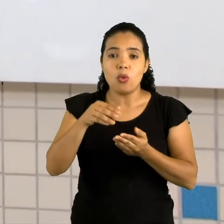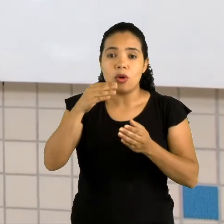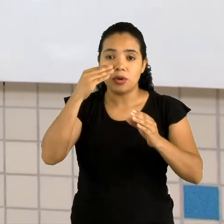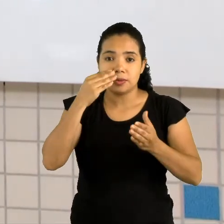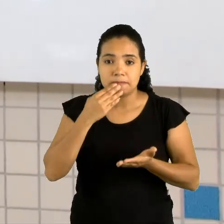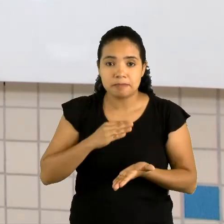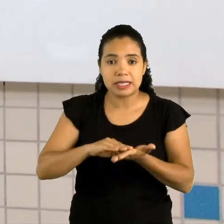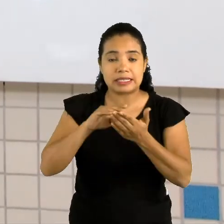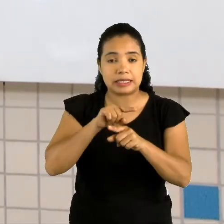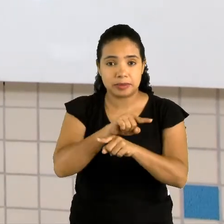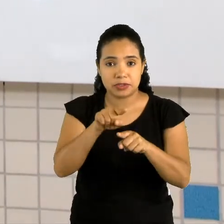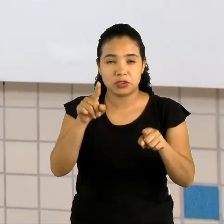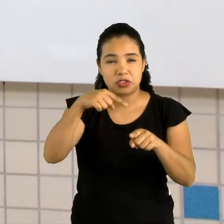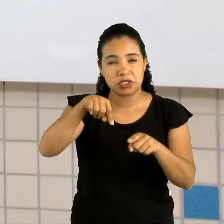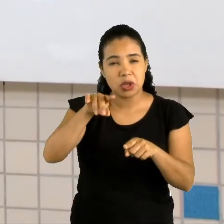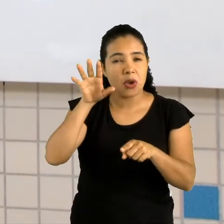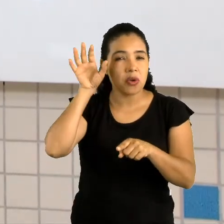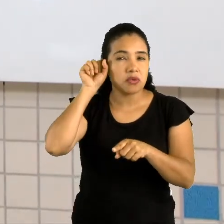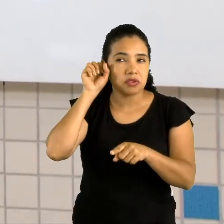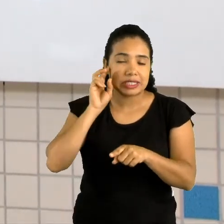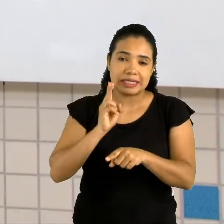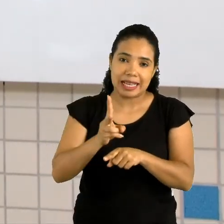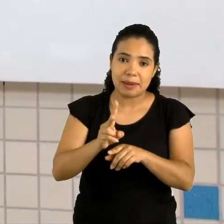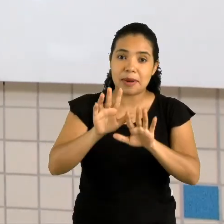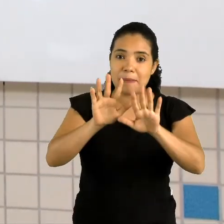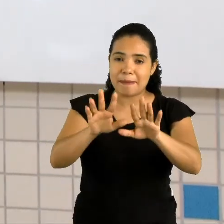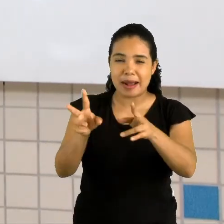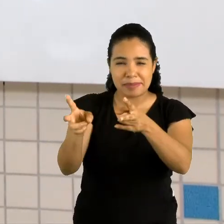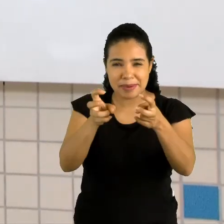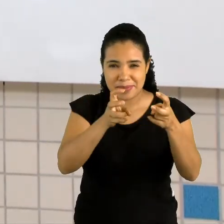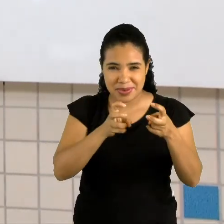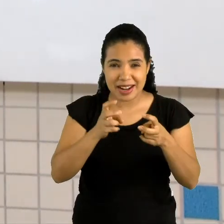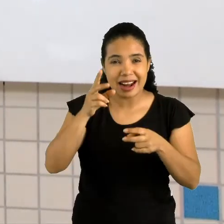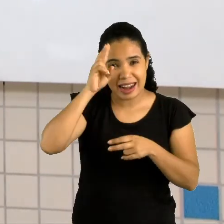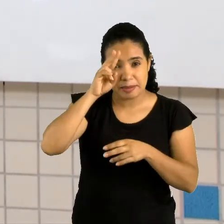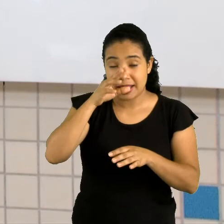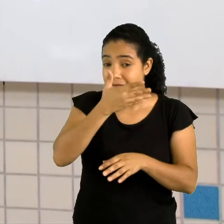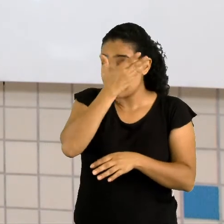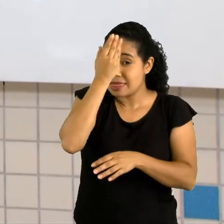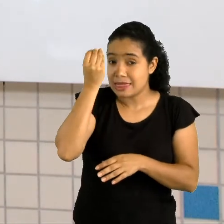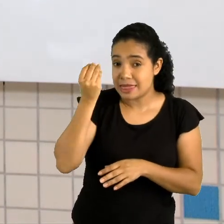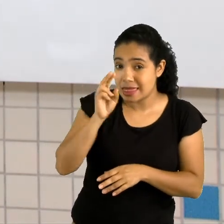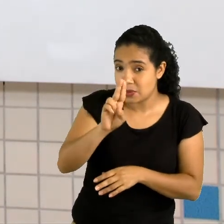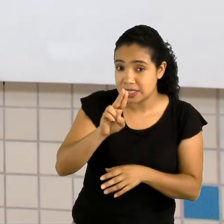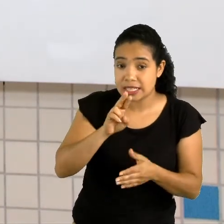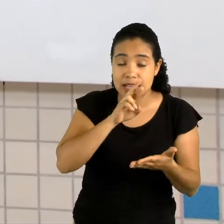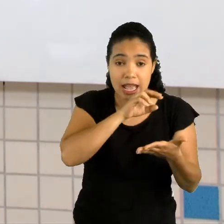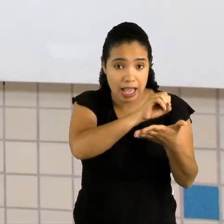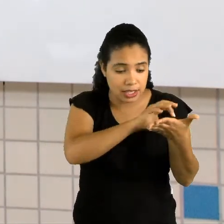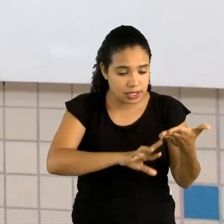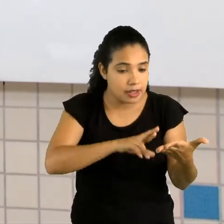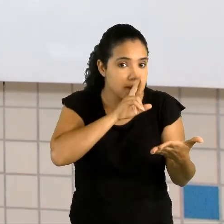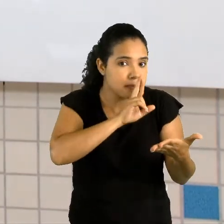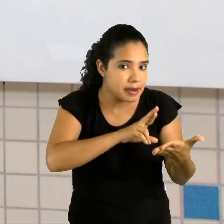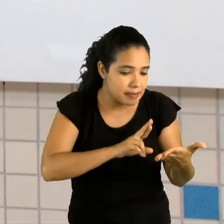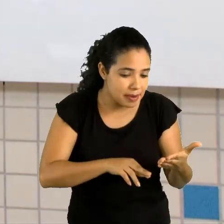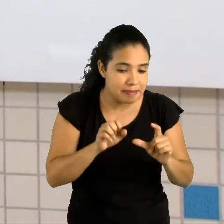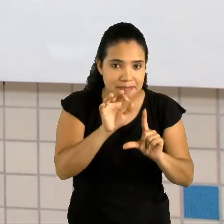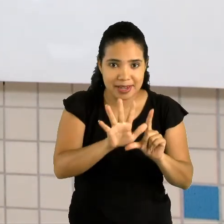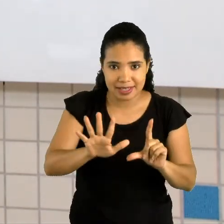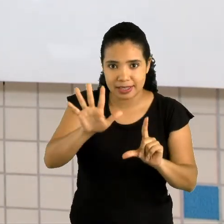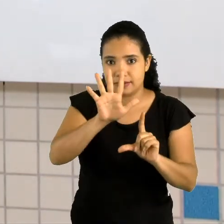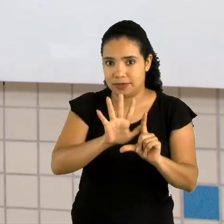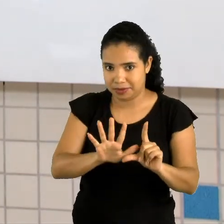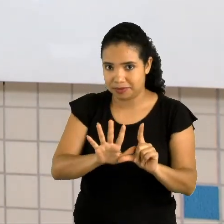aquele que vocês já estão ouvindo todas as vezes. Mas sempre é bom lembrar. Não esqueça de fazer as atividades lá da plataforma.